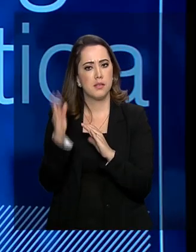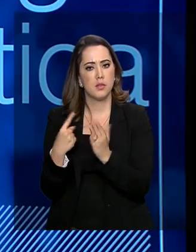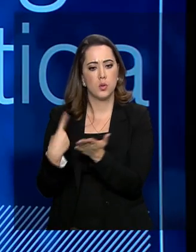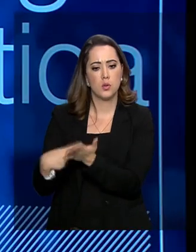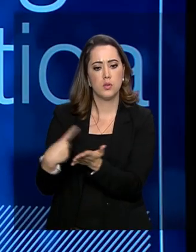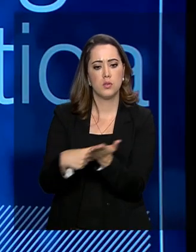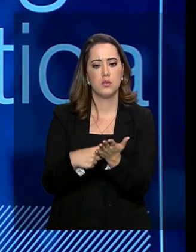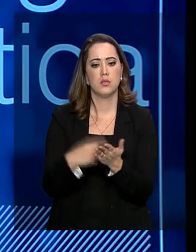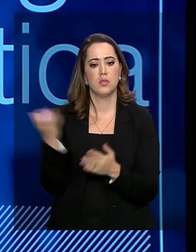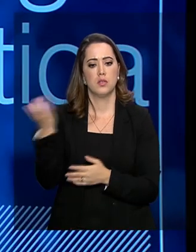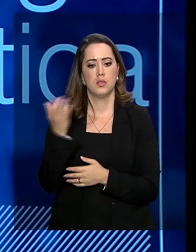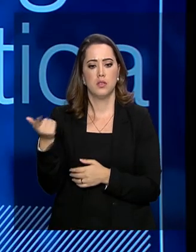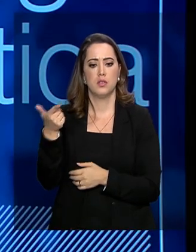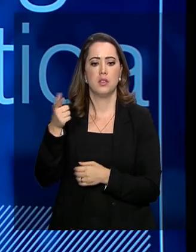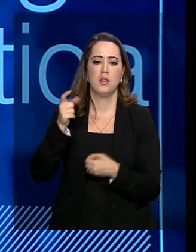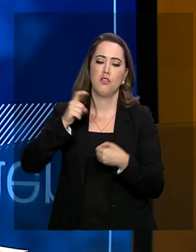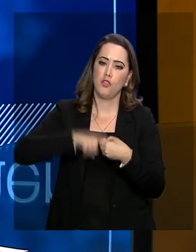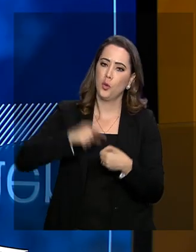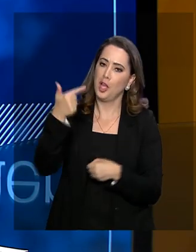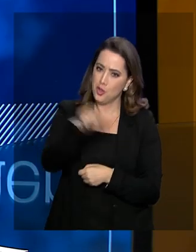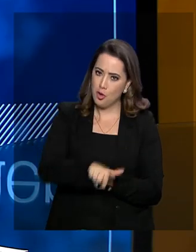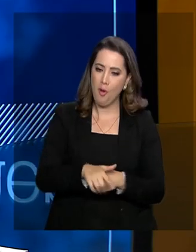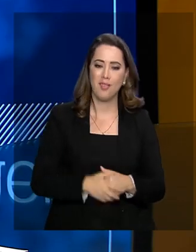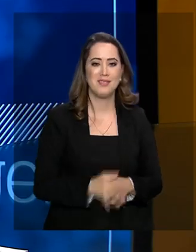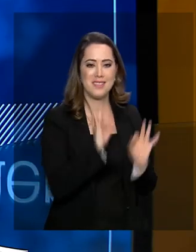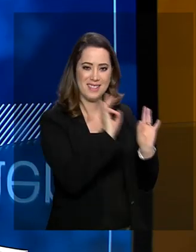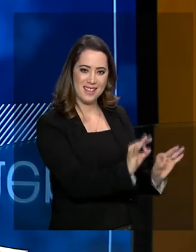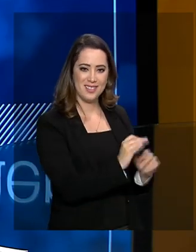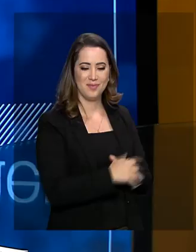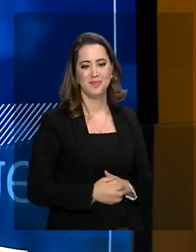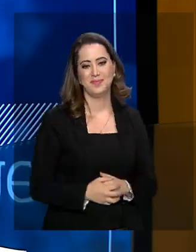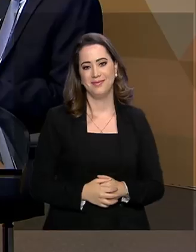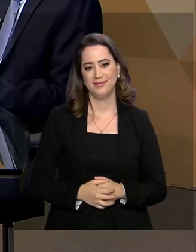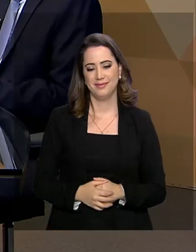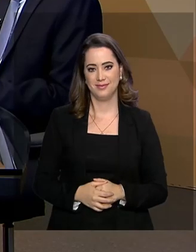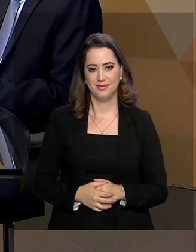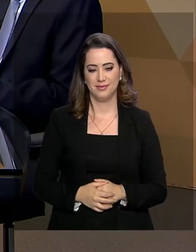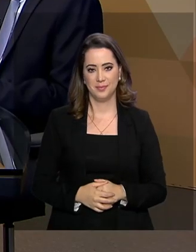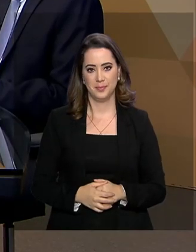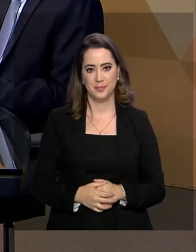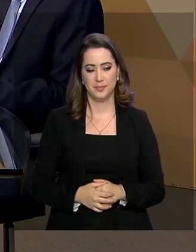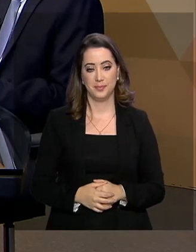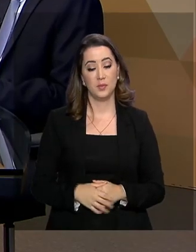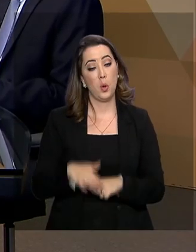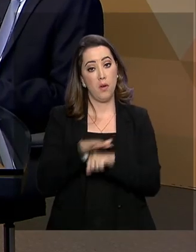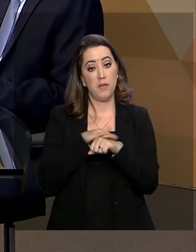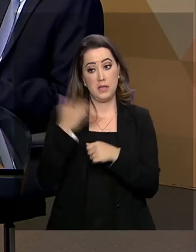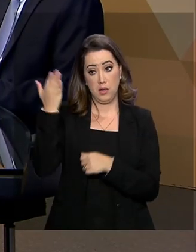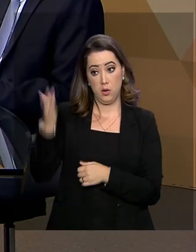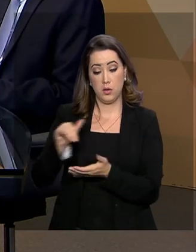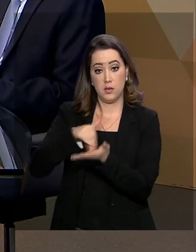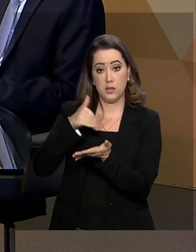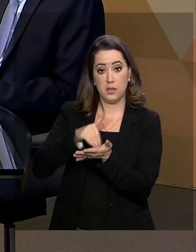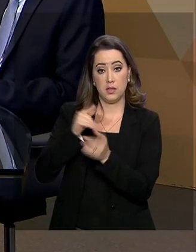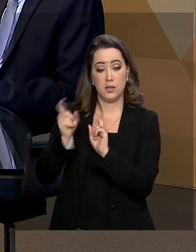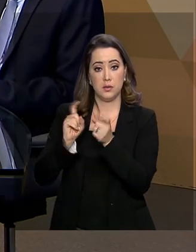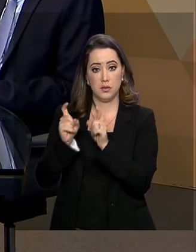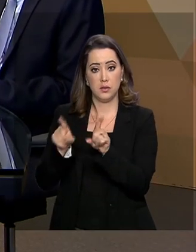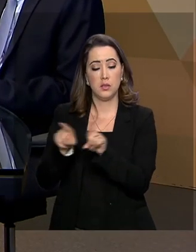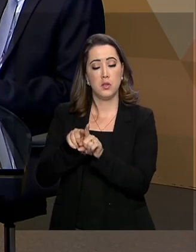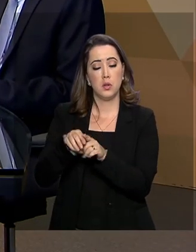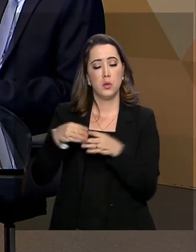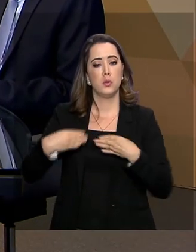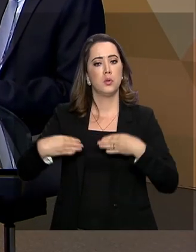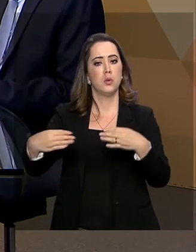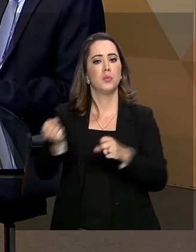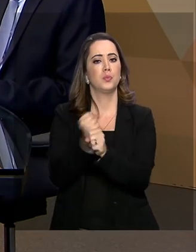pretendo voltar outras vezes. Com certeza. Obrigado. Eu conversei com o secretário executivo do Ministério